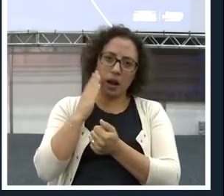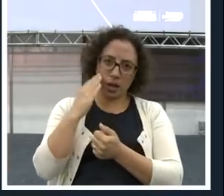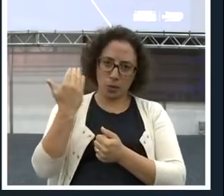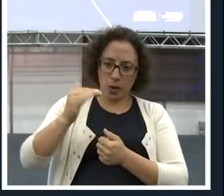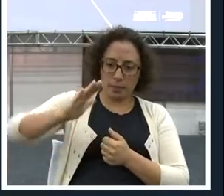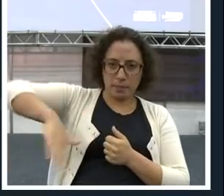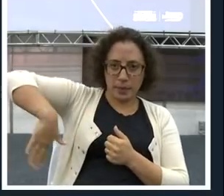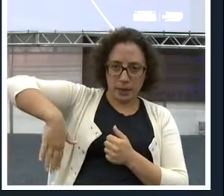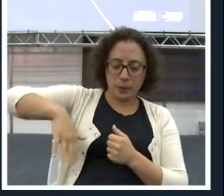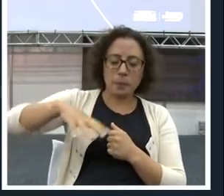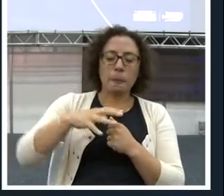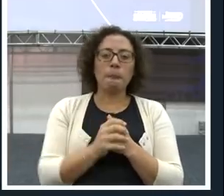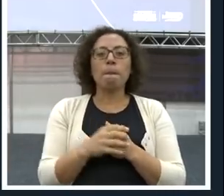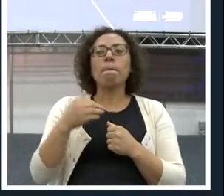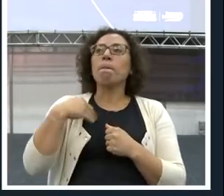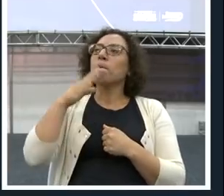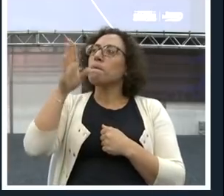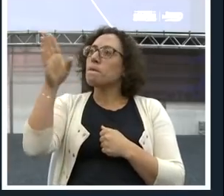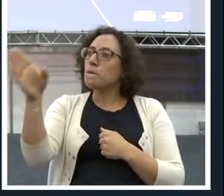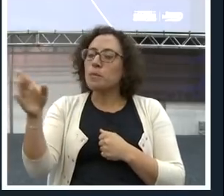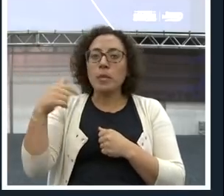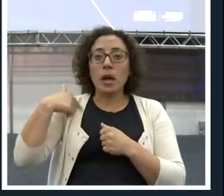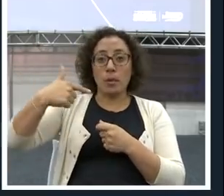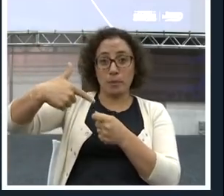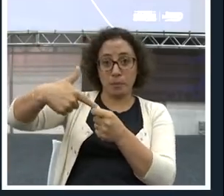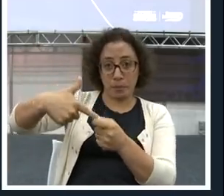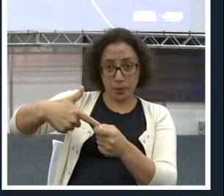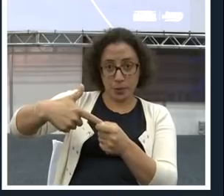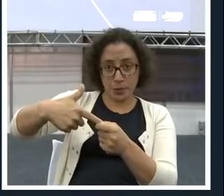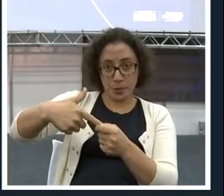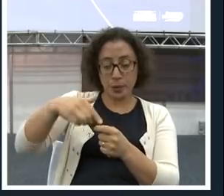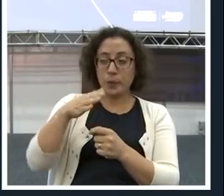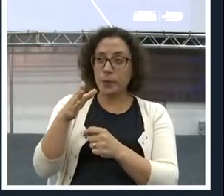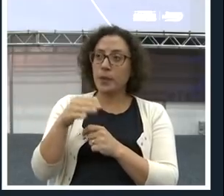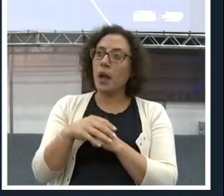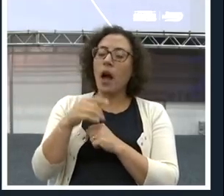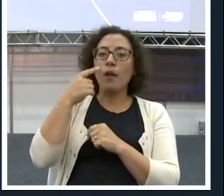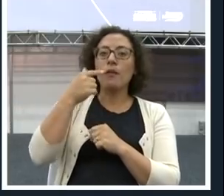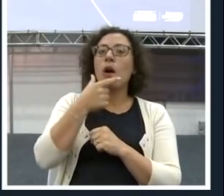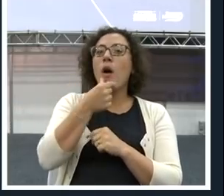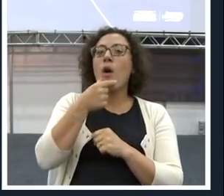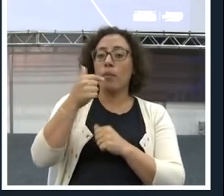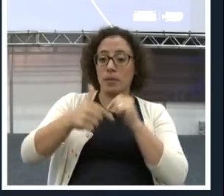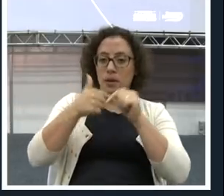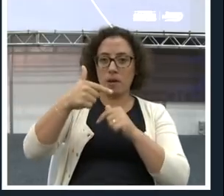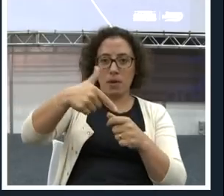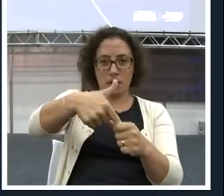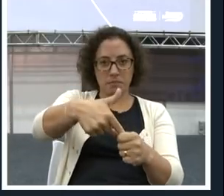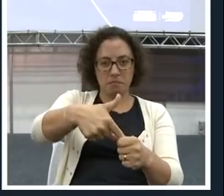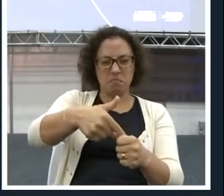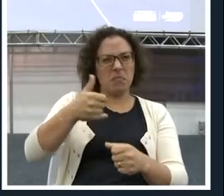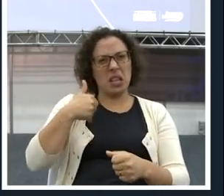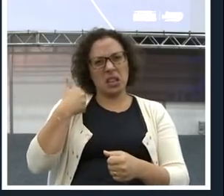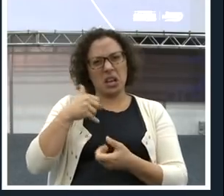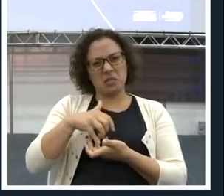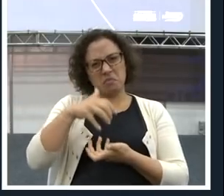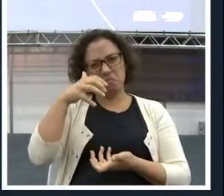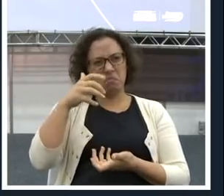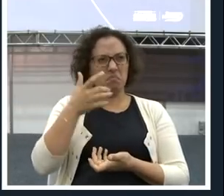E eu vi um... Parei num posto. E tinha um frentista. Que ele deve estar com uns 60 anos.